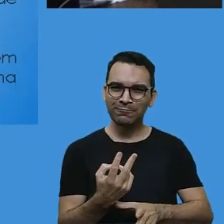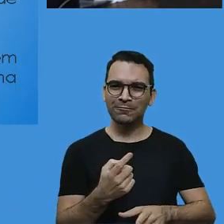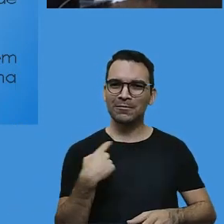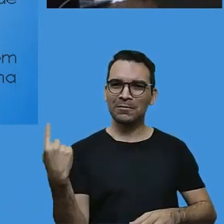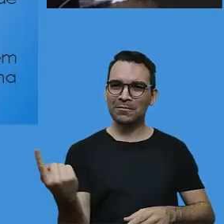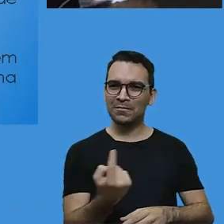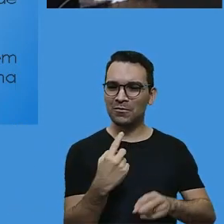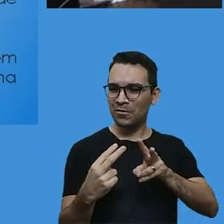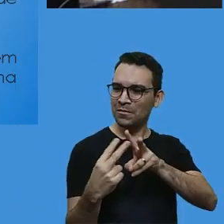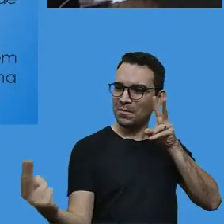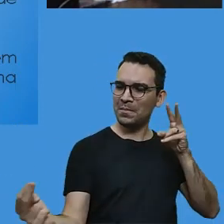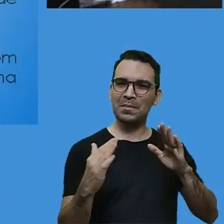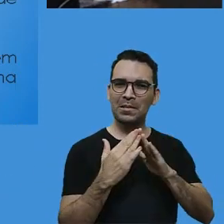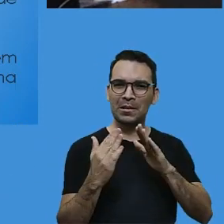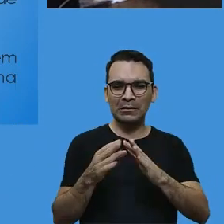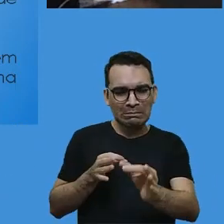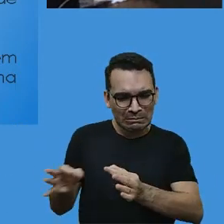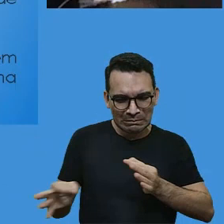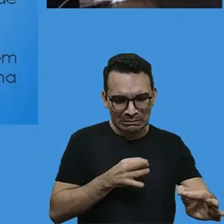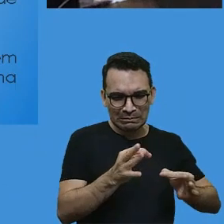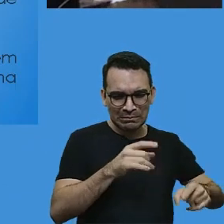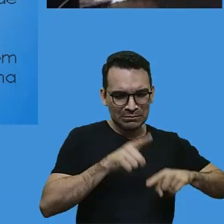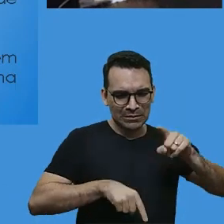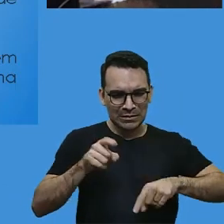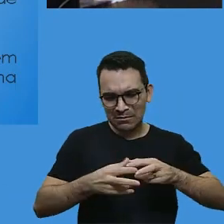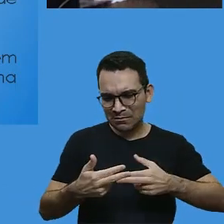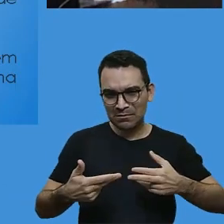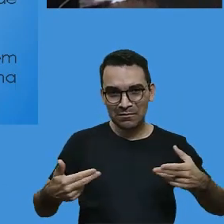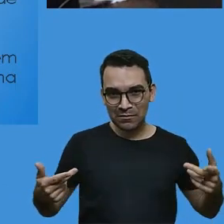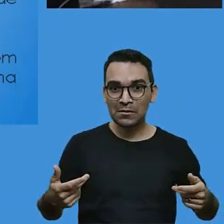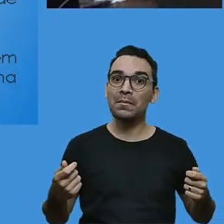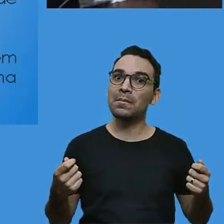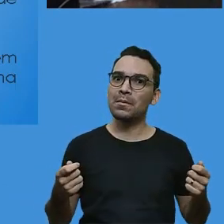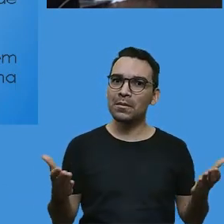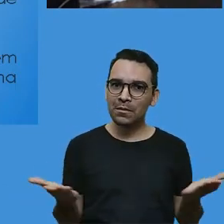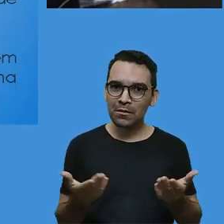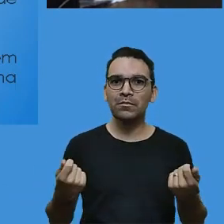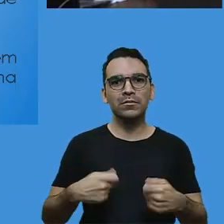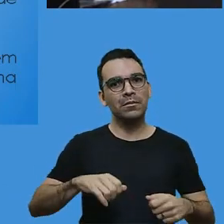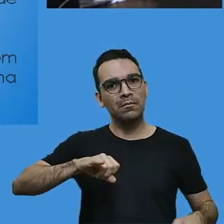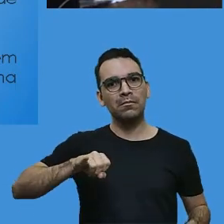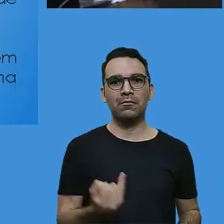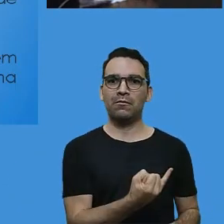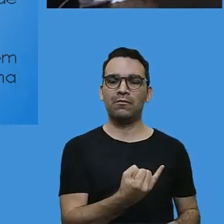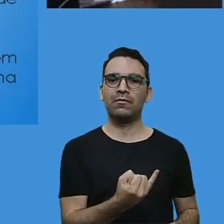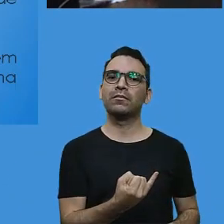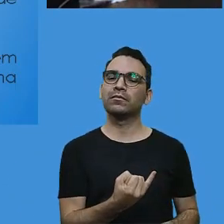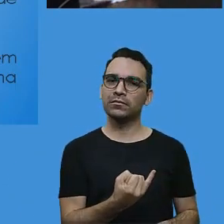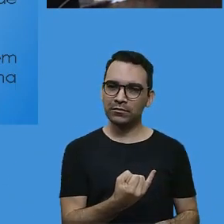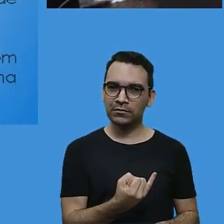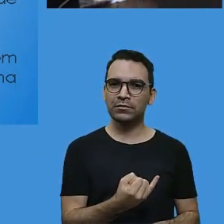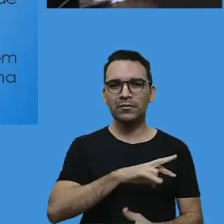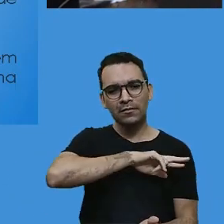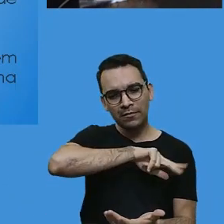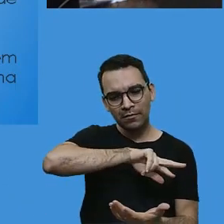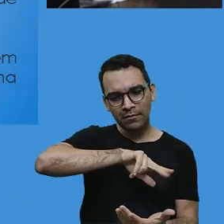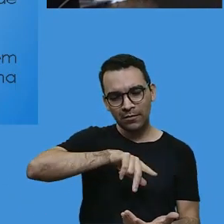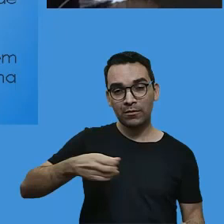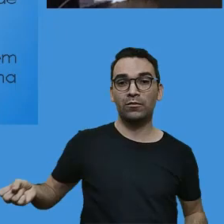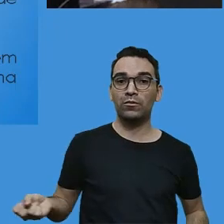remoto. Então, continuar utilizando essa diversidade, essa diversificação.